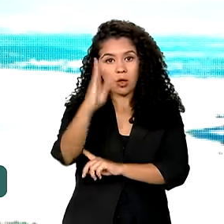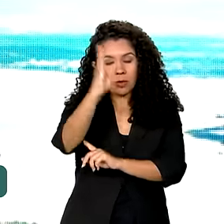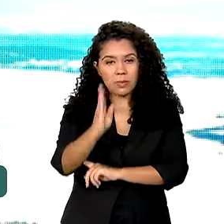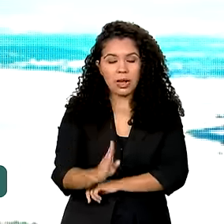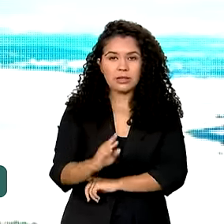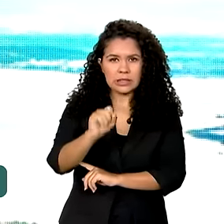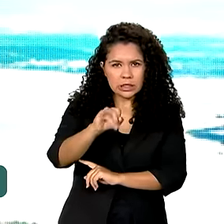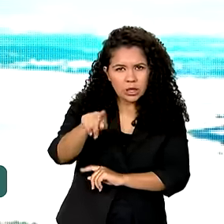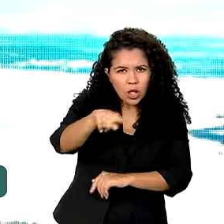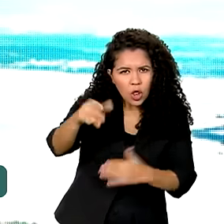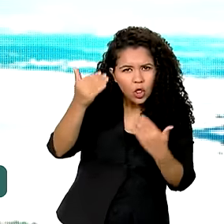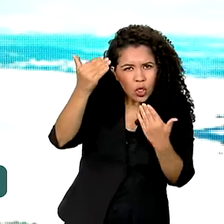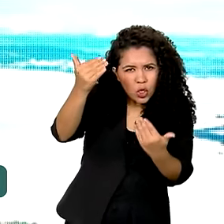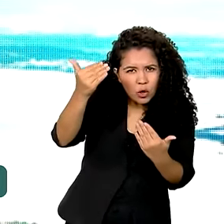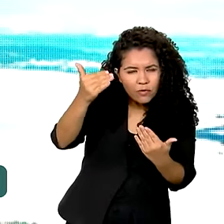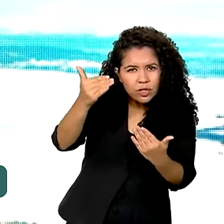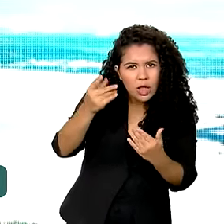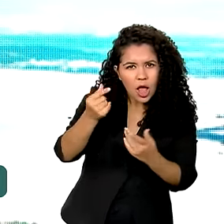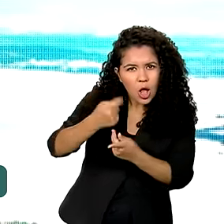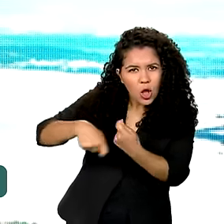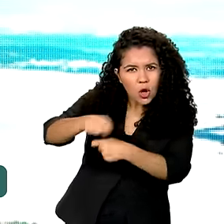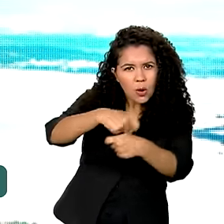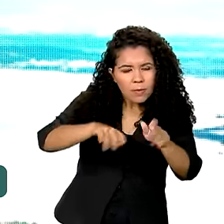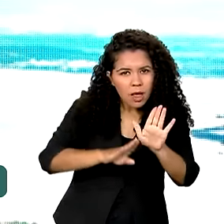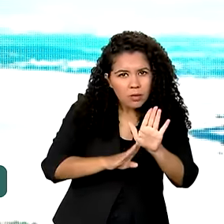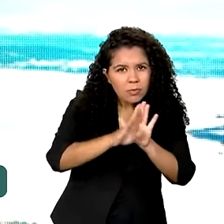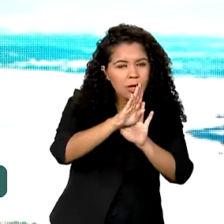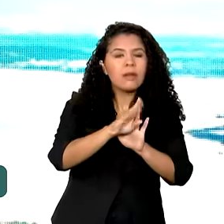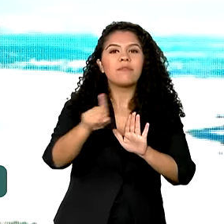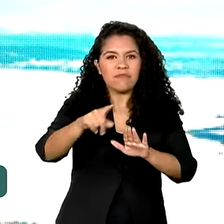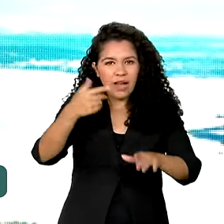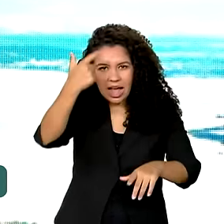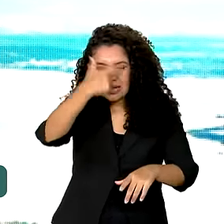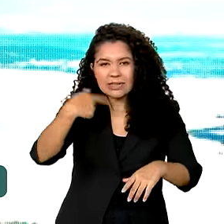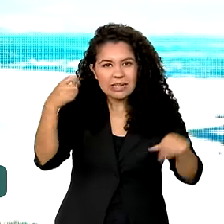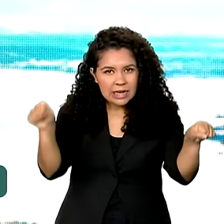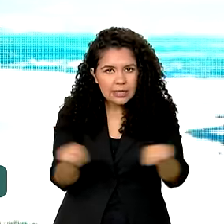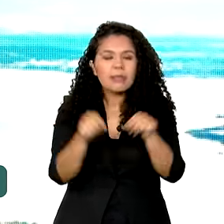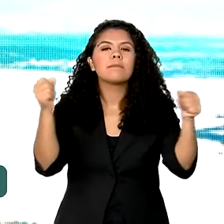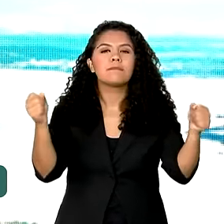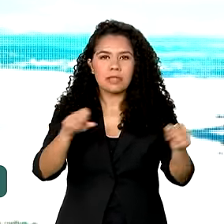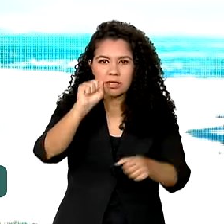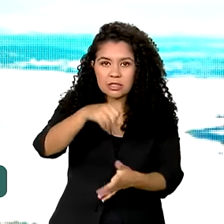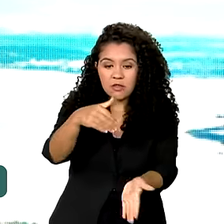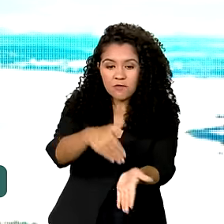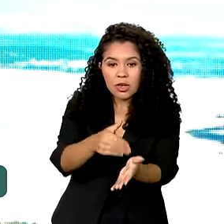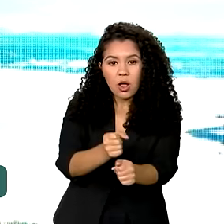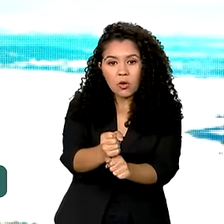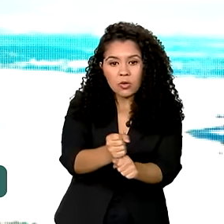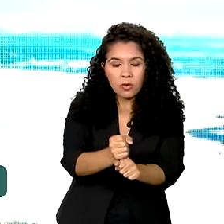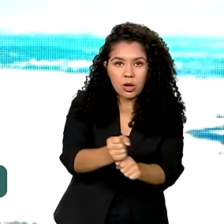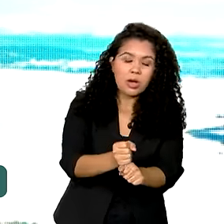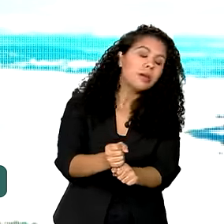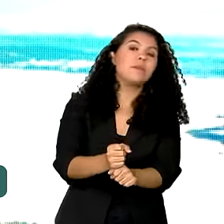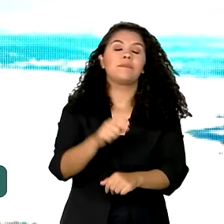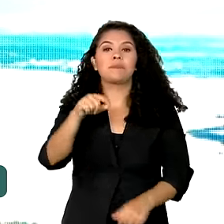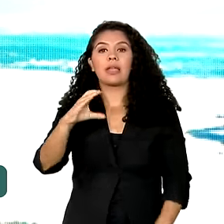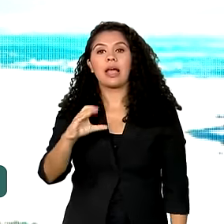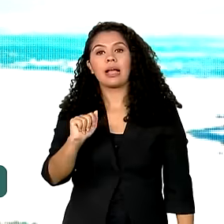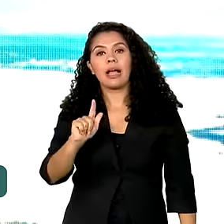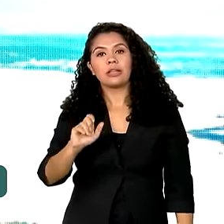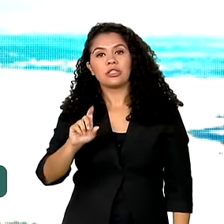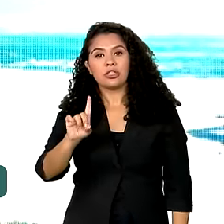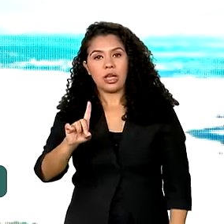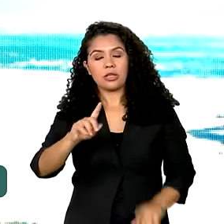duvidar que a economia brasileira vai crescer, vai quebrar a cara no final do ano, é o seguinte, é que o Cagede de